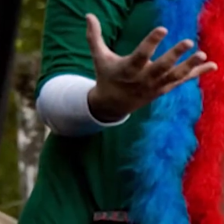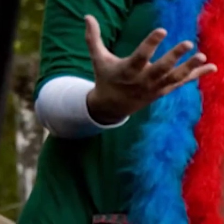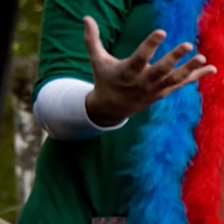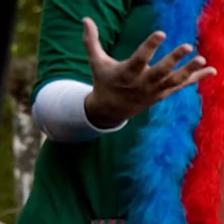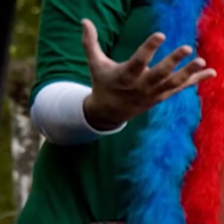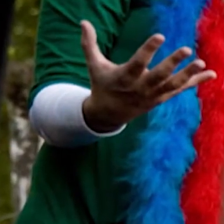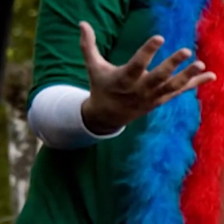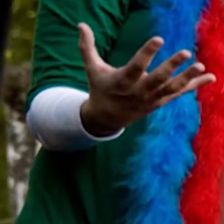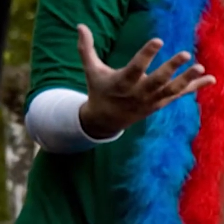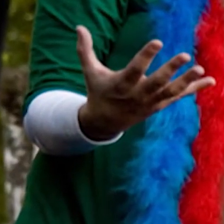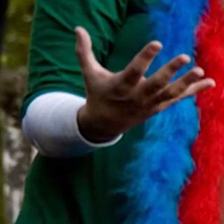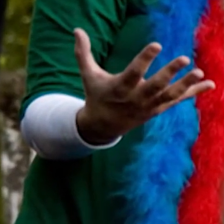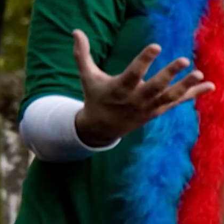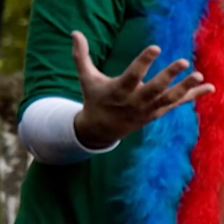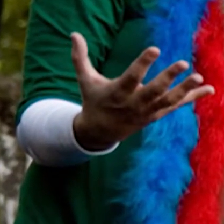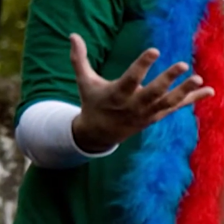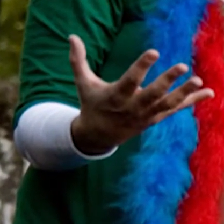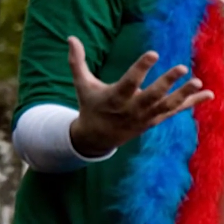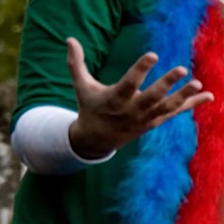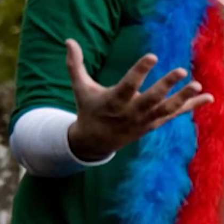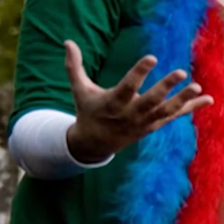Clown é um palhaço em inglês, né?